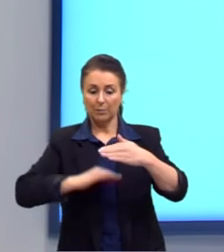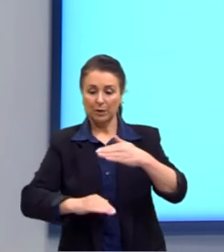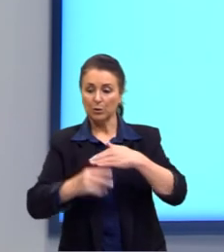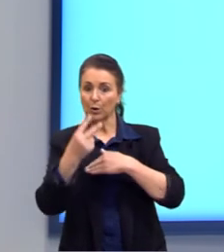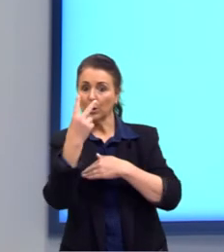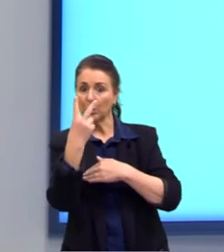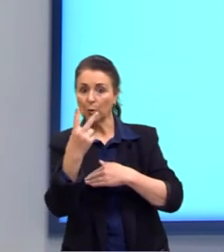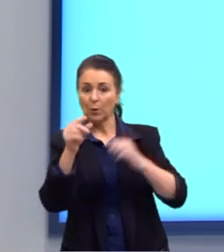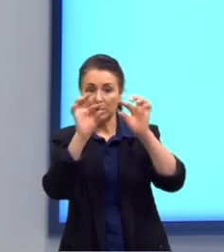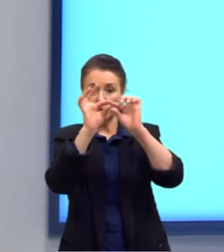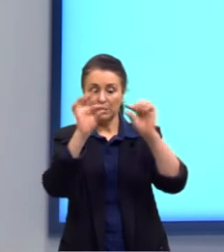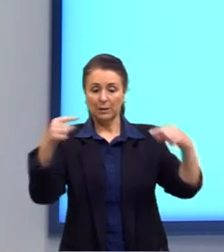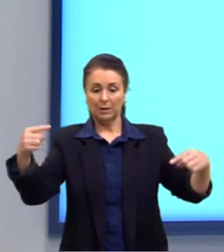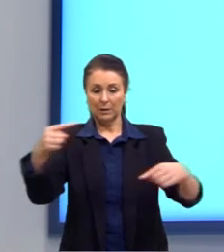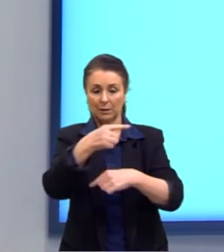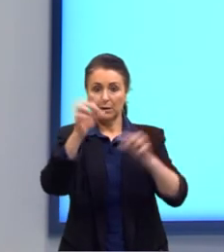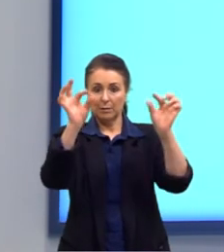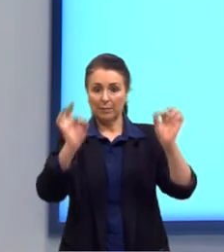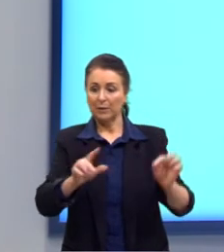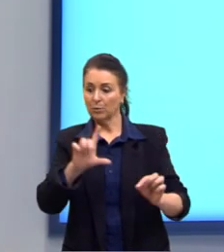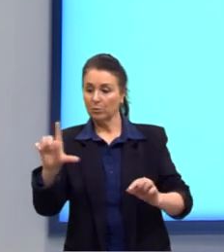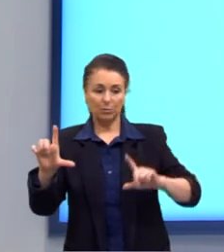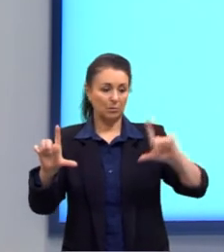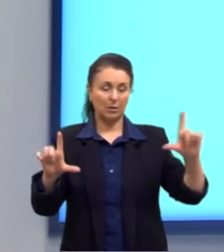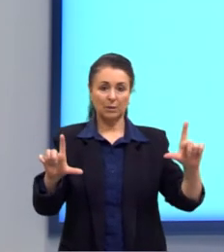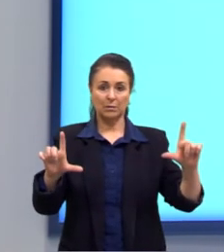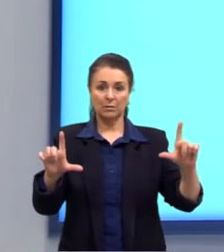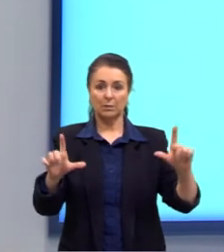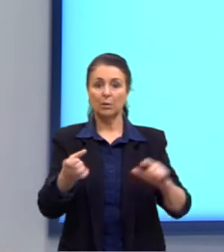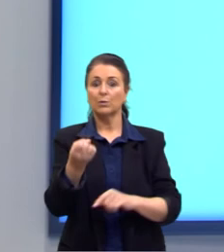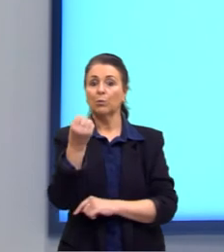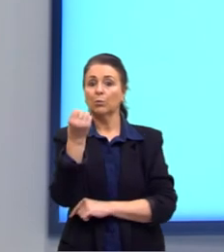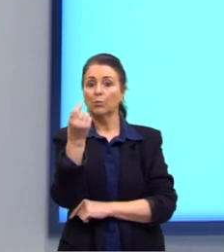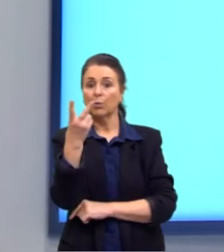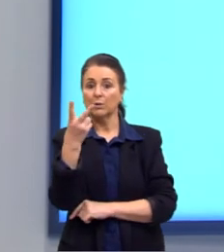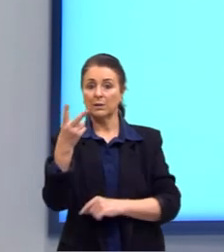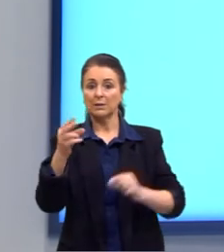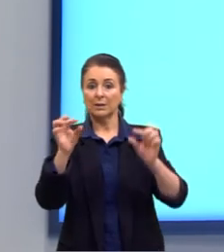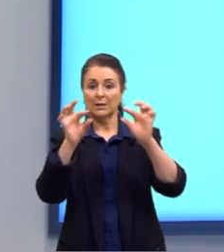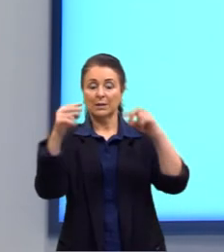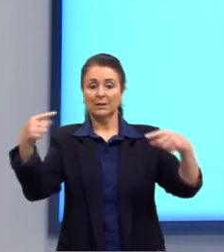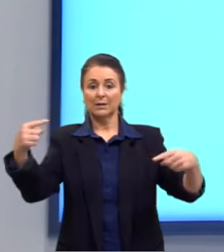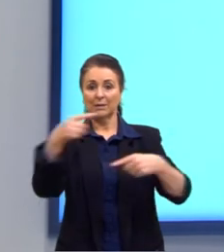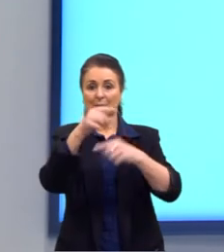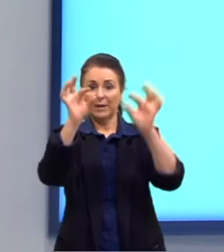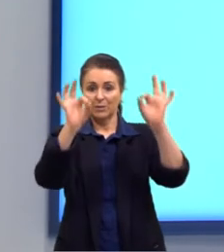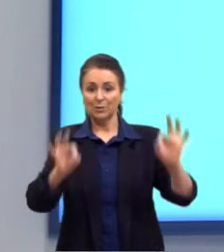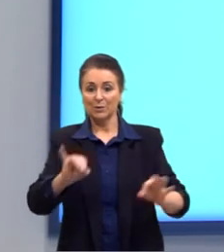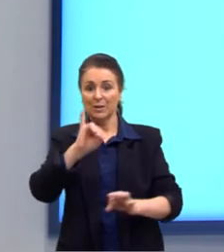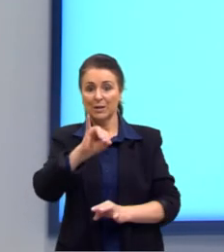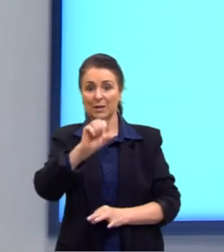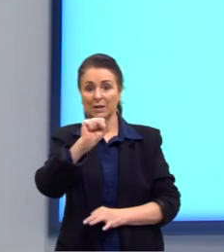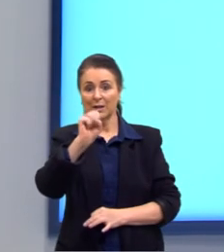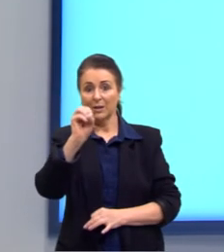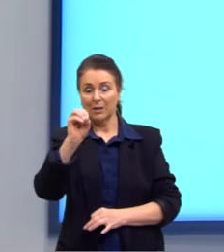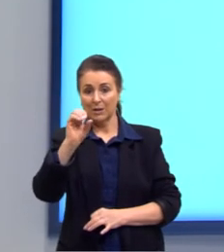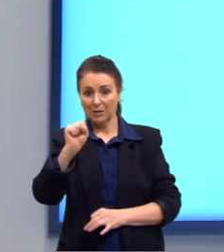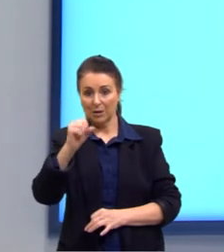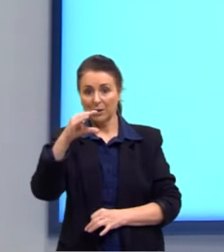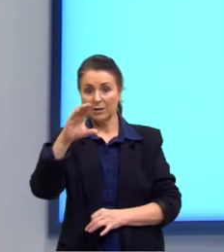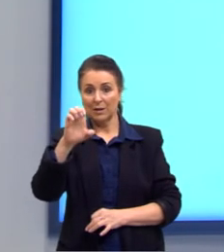em cada uma das laterais. Então, nós temos ao todo 12 trapézios isósceles. Lá nas nossas